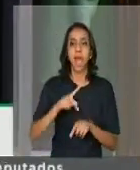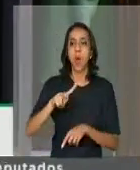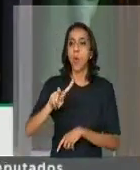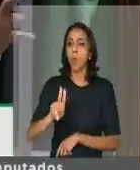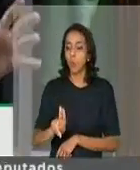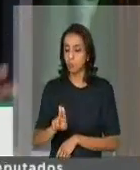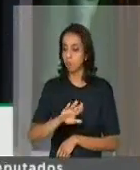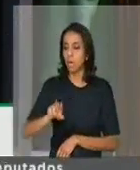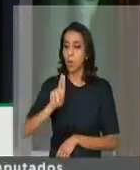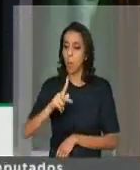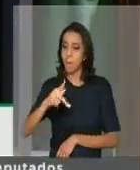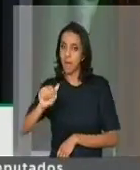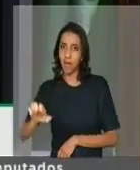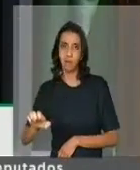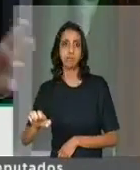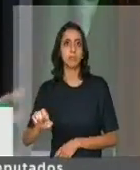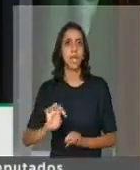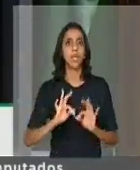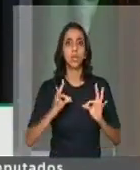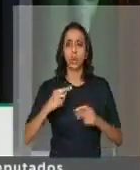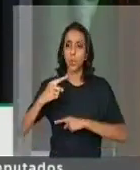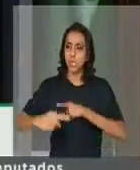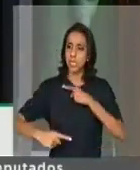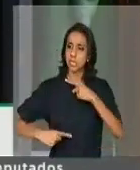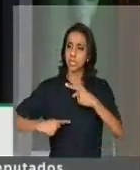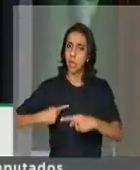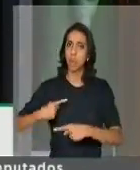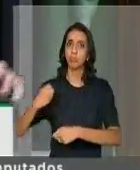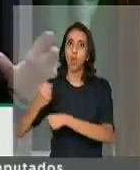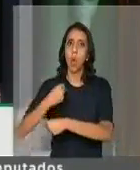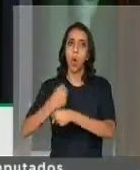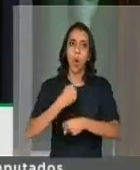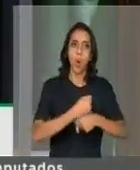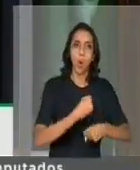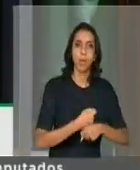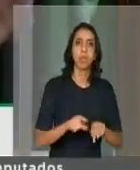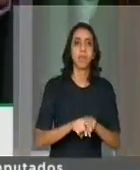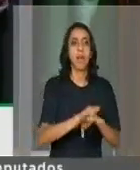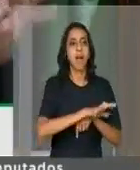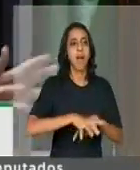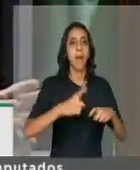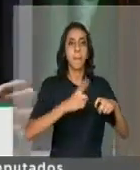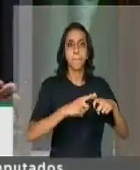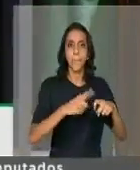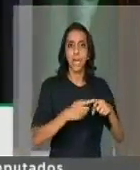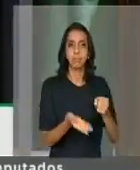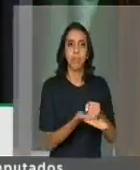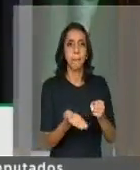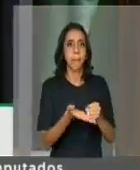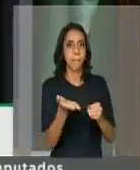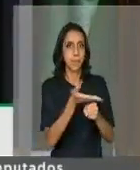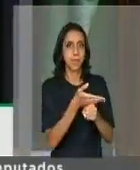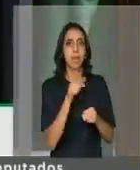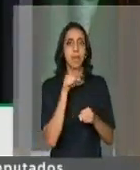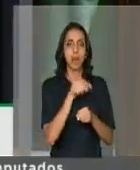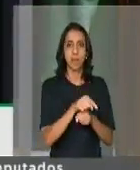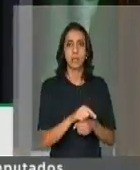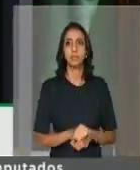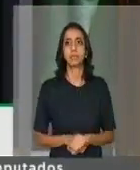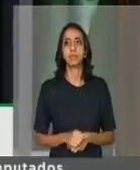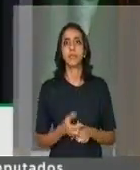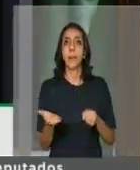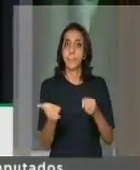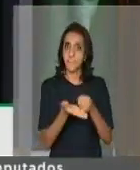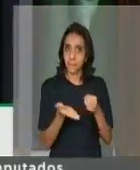conclua o círculo, o ciclo aí da área médica, alta complexidade com o hospital, a